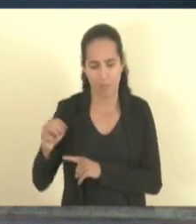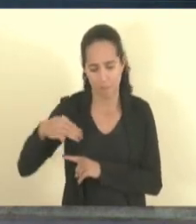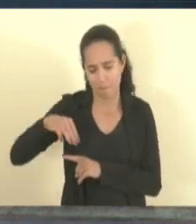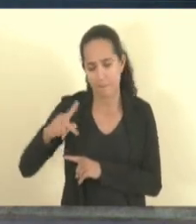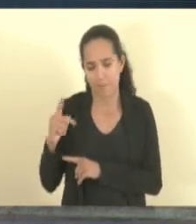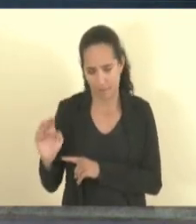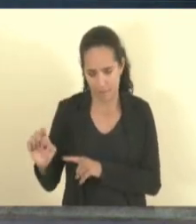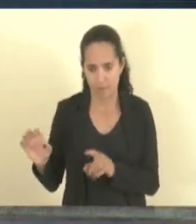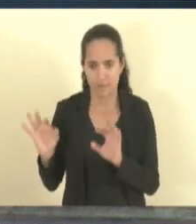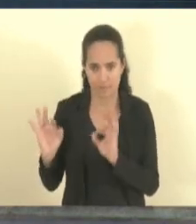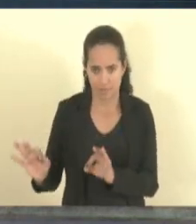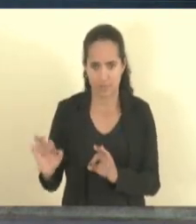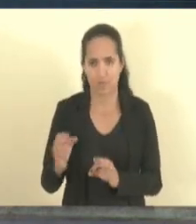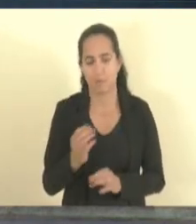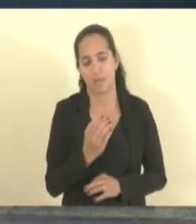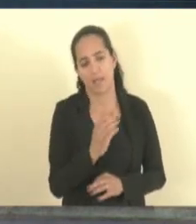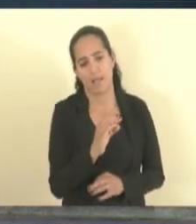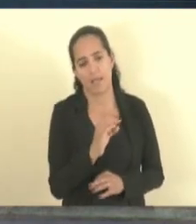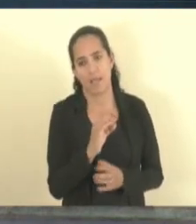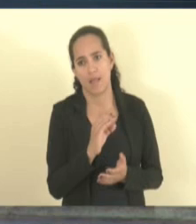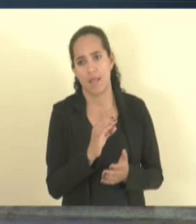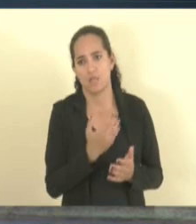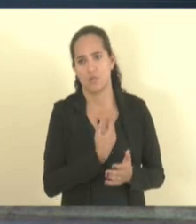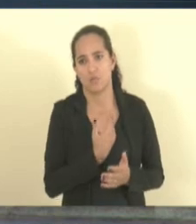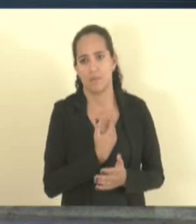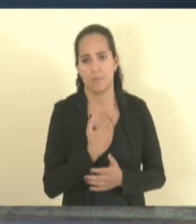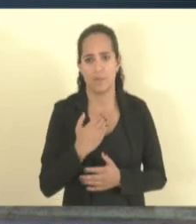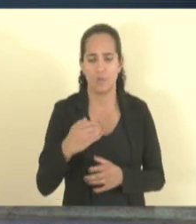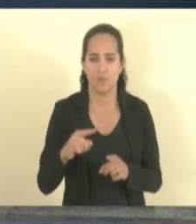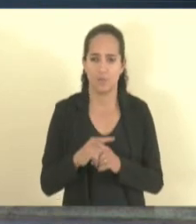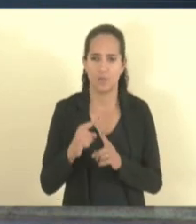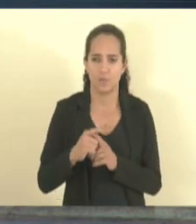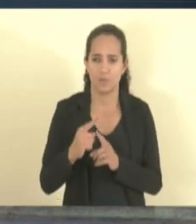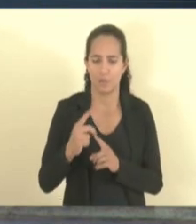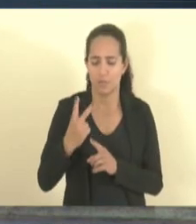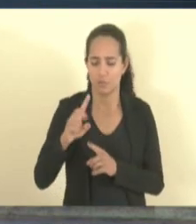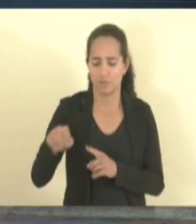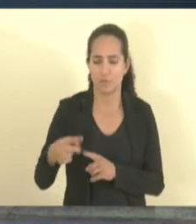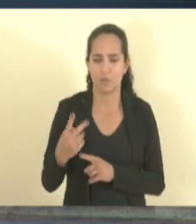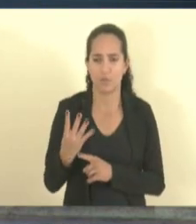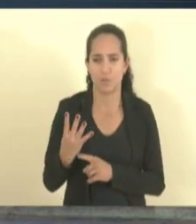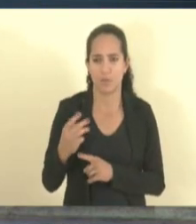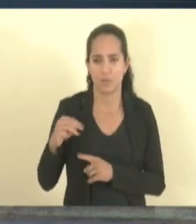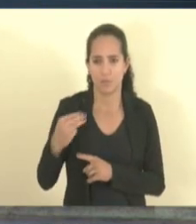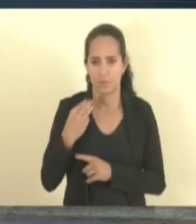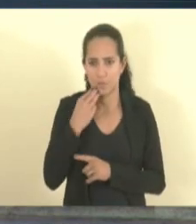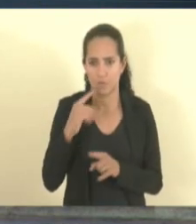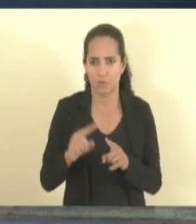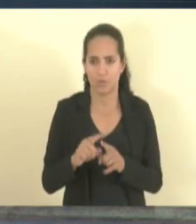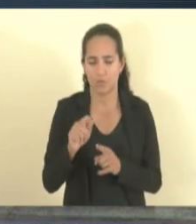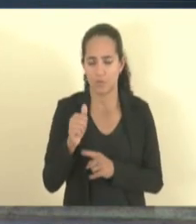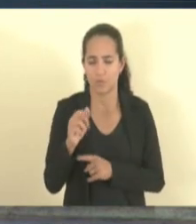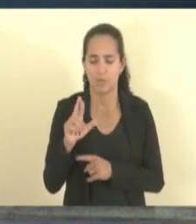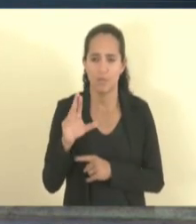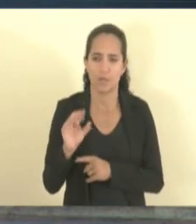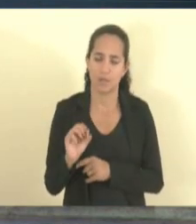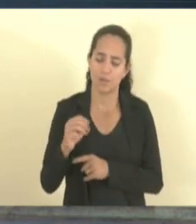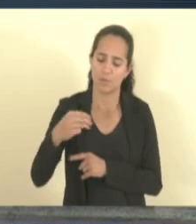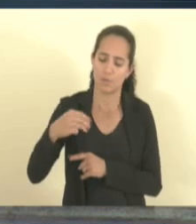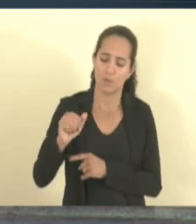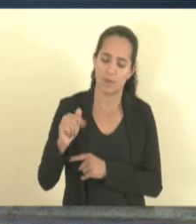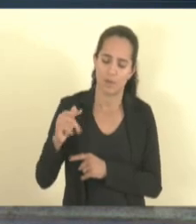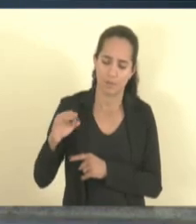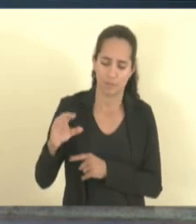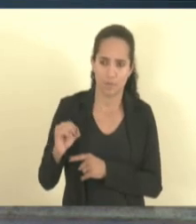que é crédito microcrédito, né, 2,4 bilhões e no agro amigo, que é o